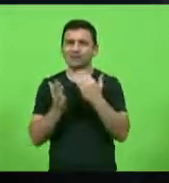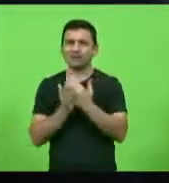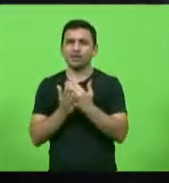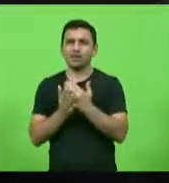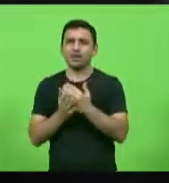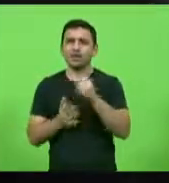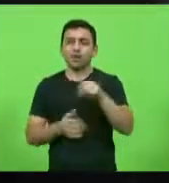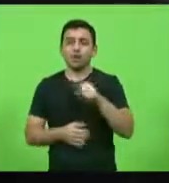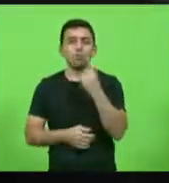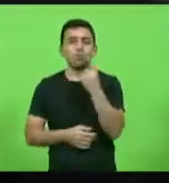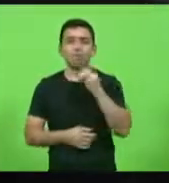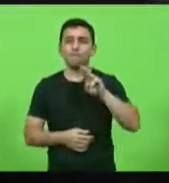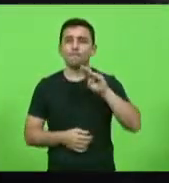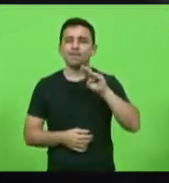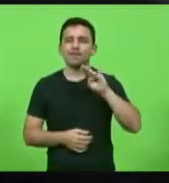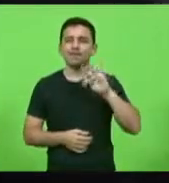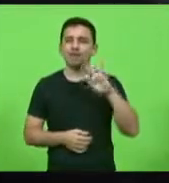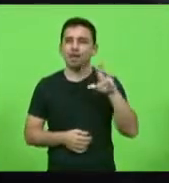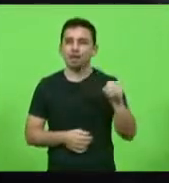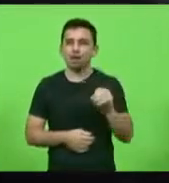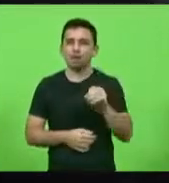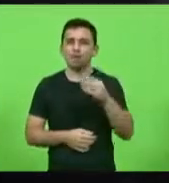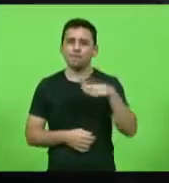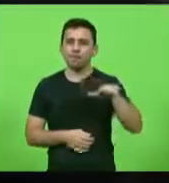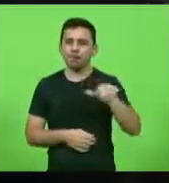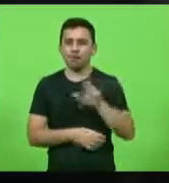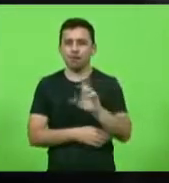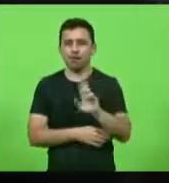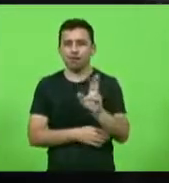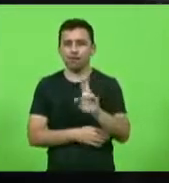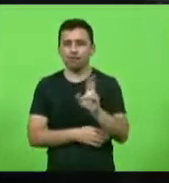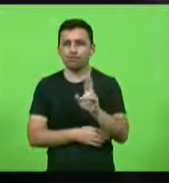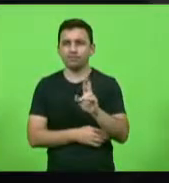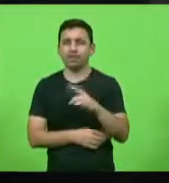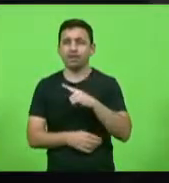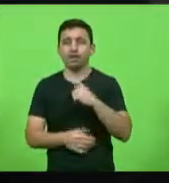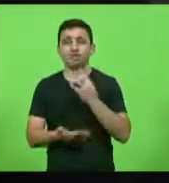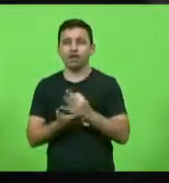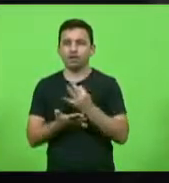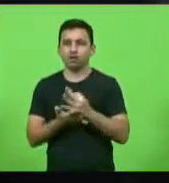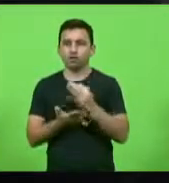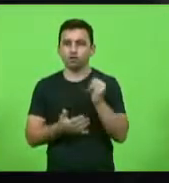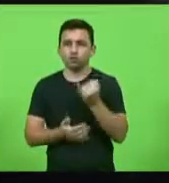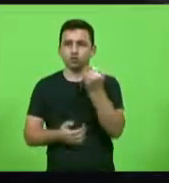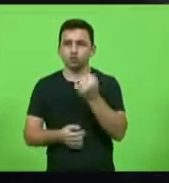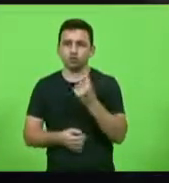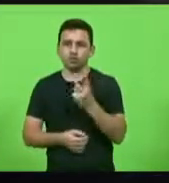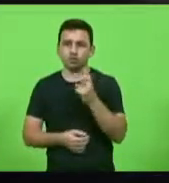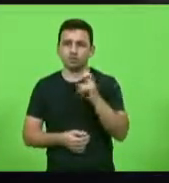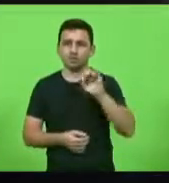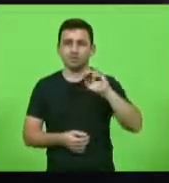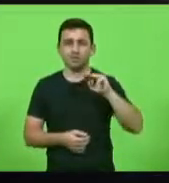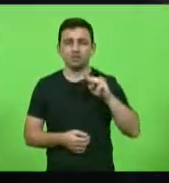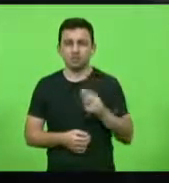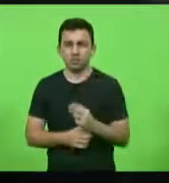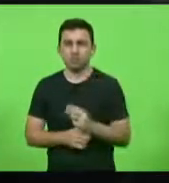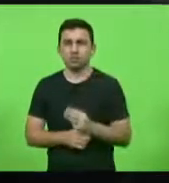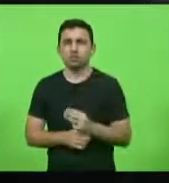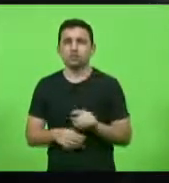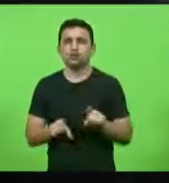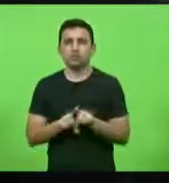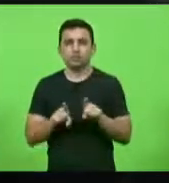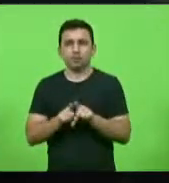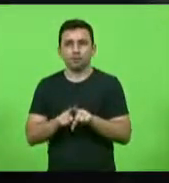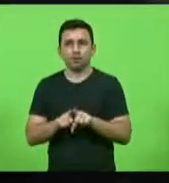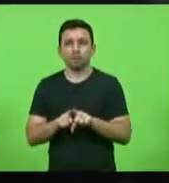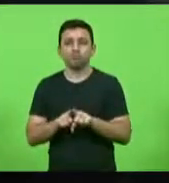montante de um bilhão e meio de reais onde o estado vai arcar com as taxas de juros de aproximadamente 250 milhões e a contrapartida que